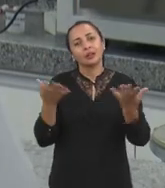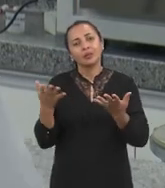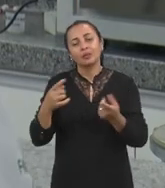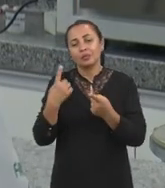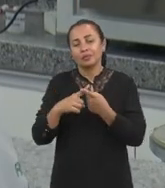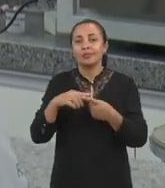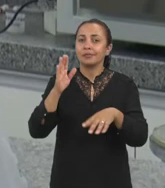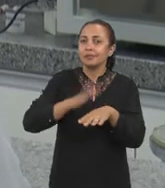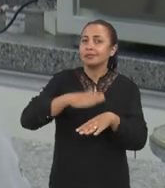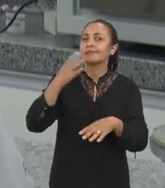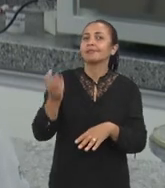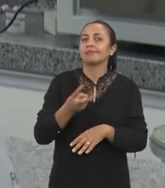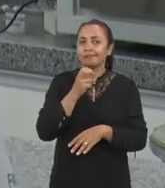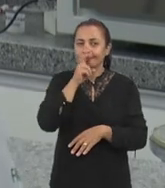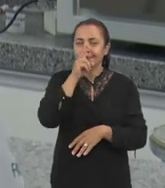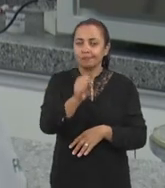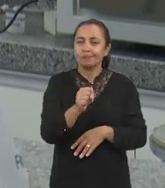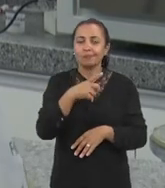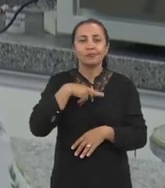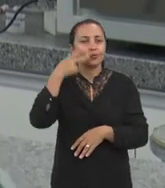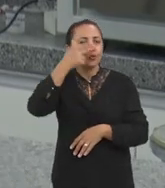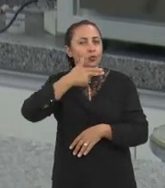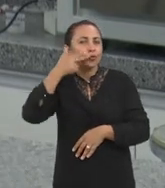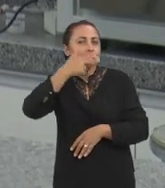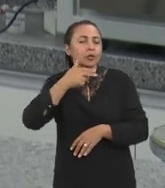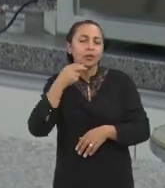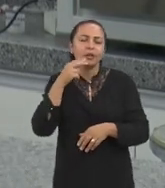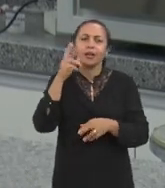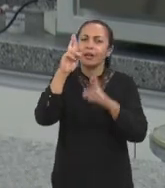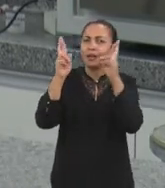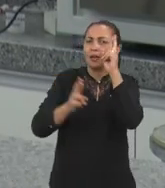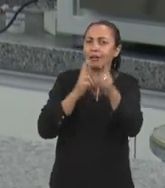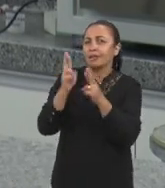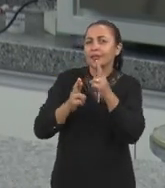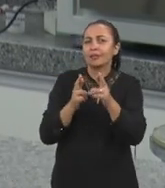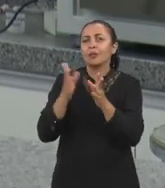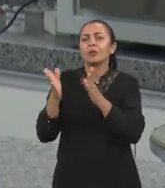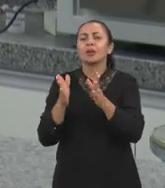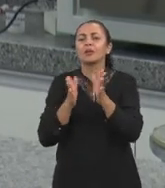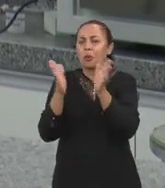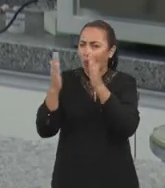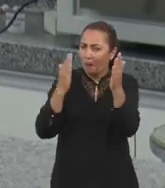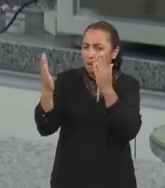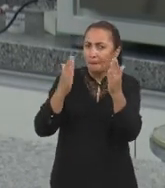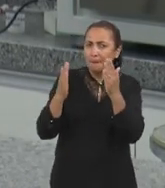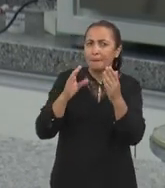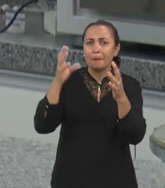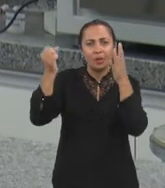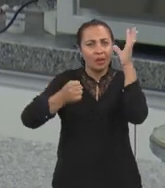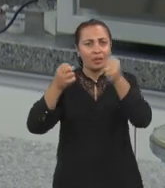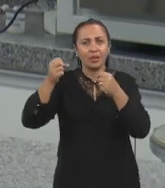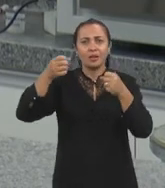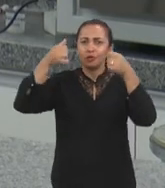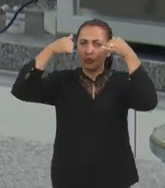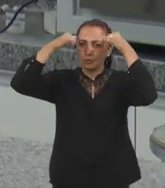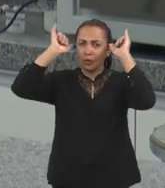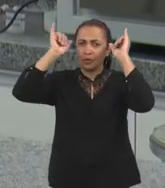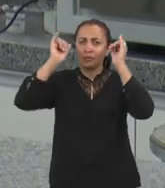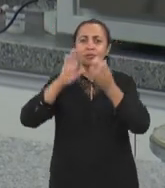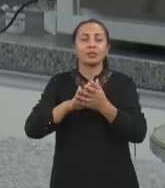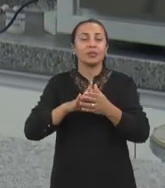por ser mais funcional, possuir mais nutrientes em relação... Quando compara-se ao leite bovino, tem maior digestibilidade,